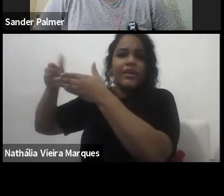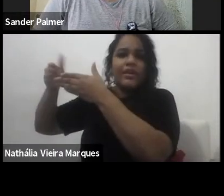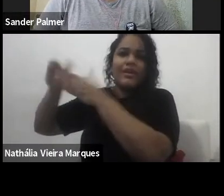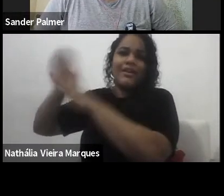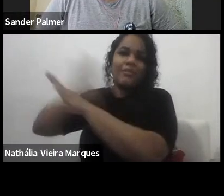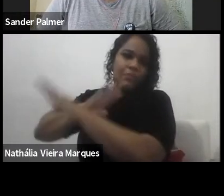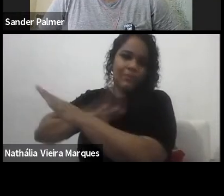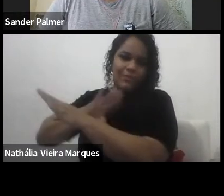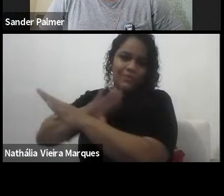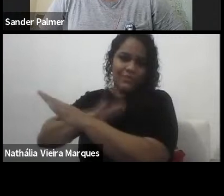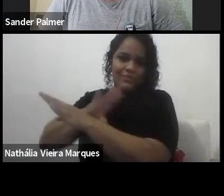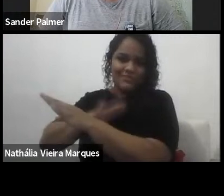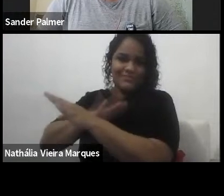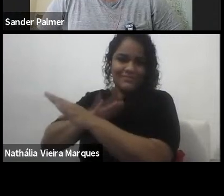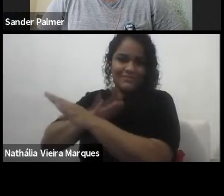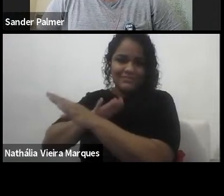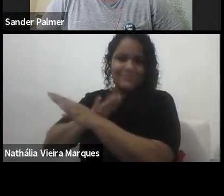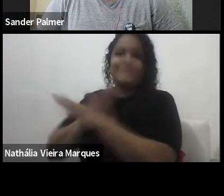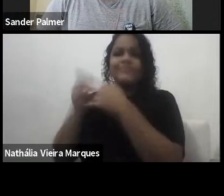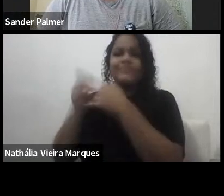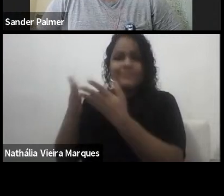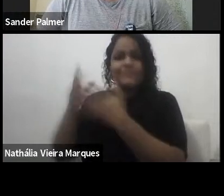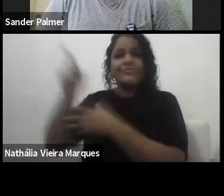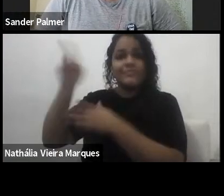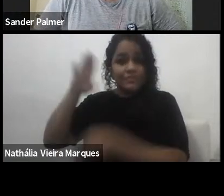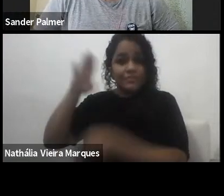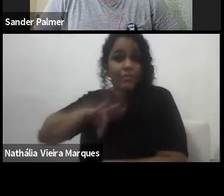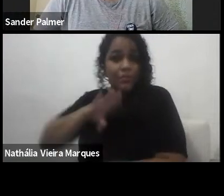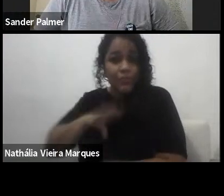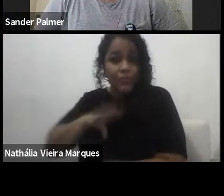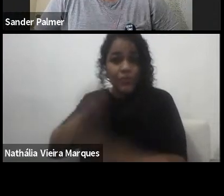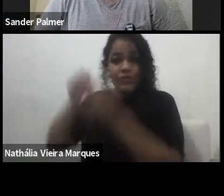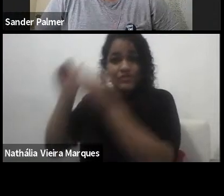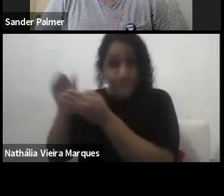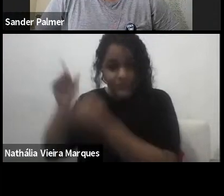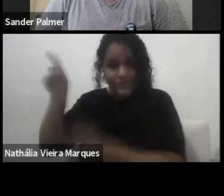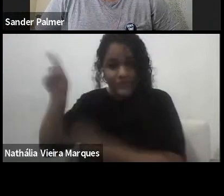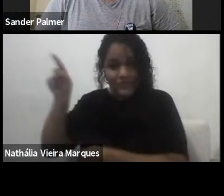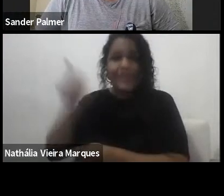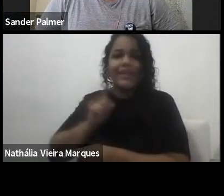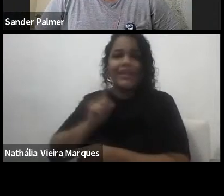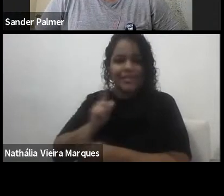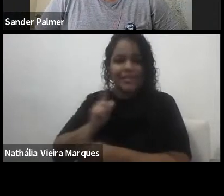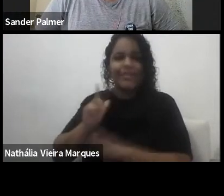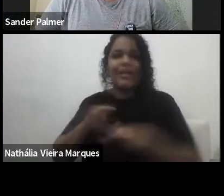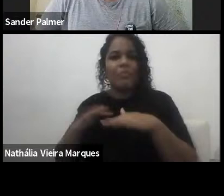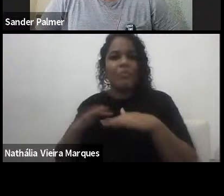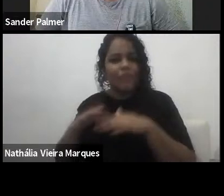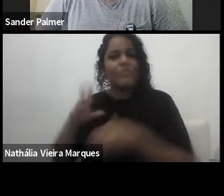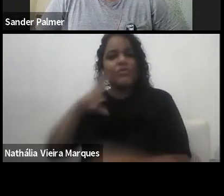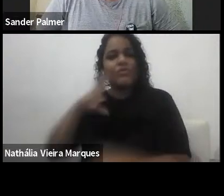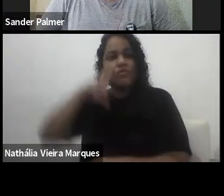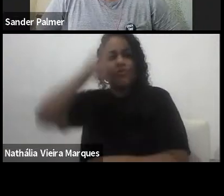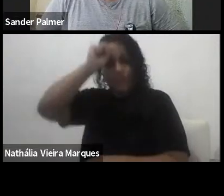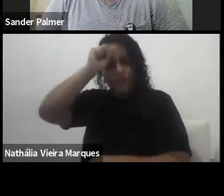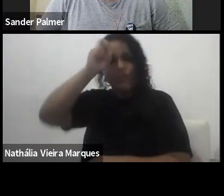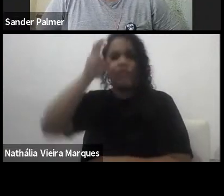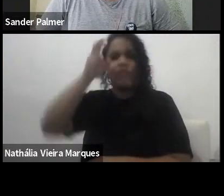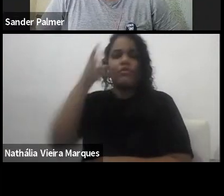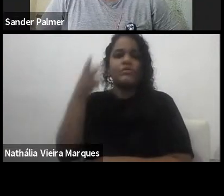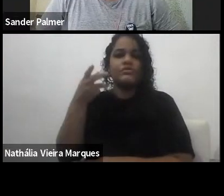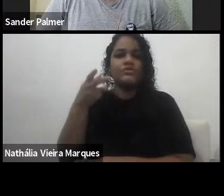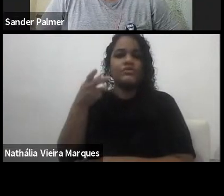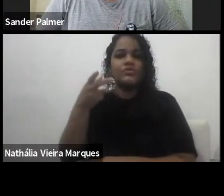tem, então, vamos dizer assim, um movimento forte que não é um movimento que a gente pode falar de